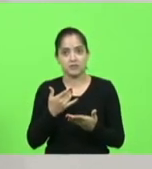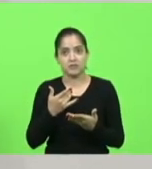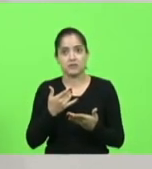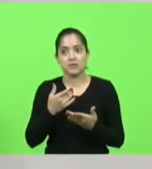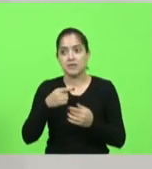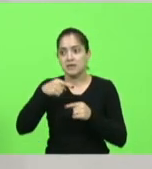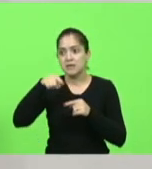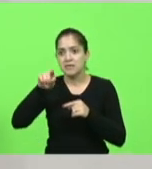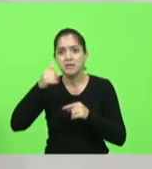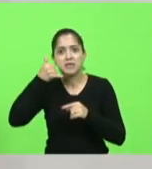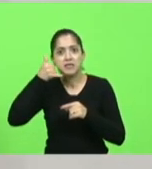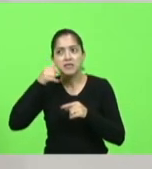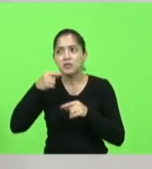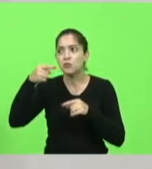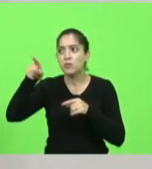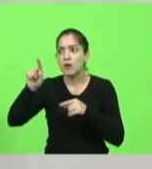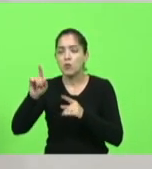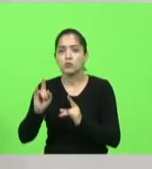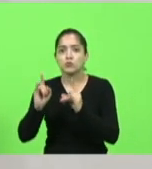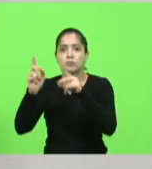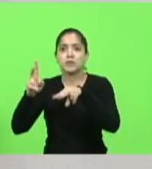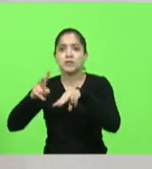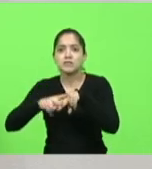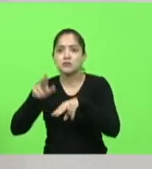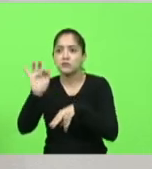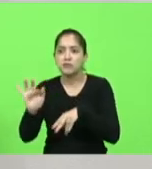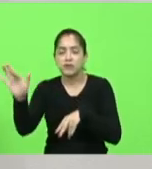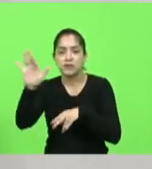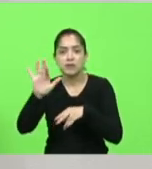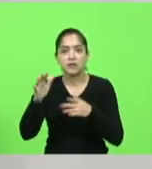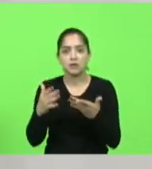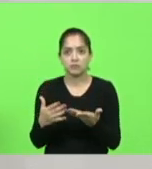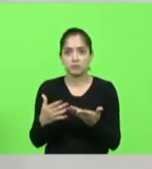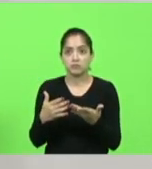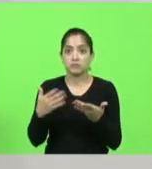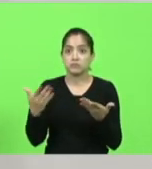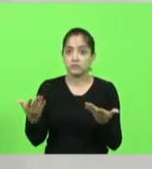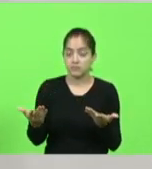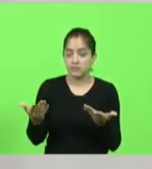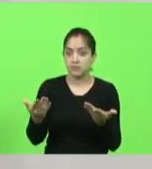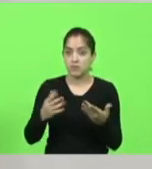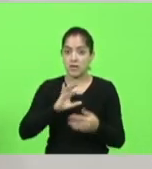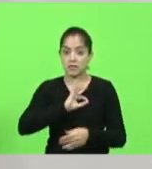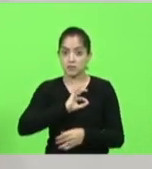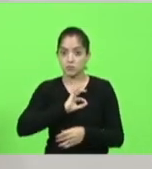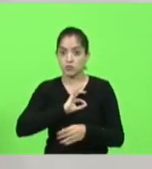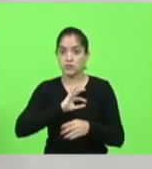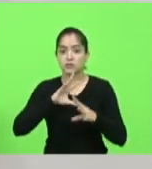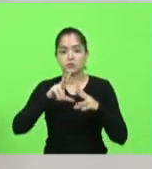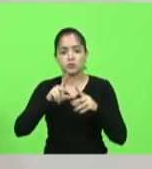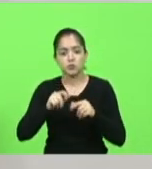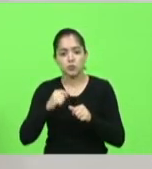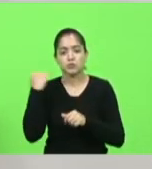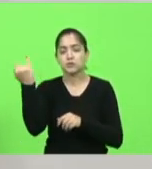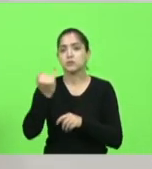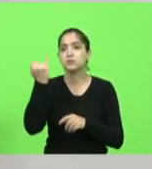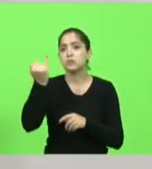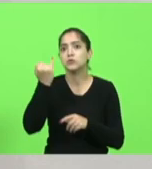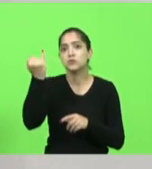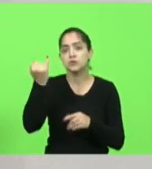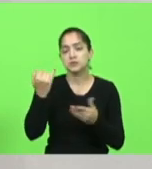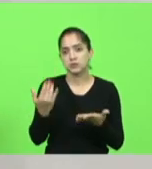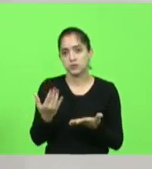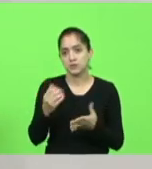para presídios federais. Então, as polícias são importantes, a segurança pública é importante.